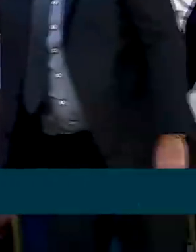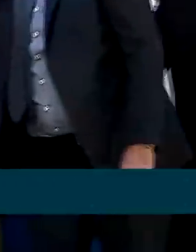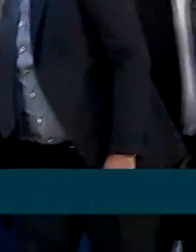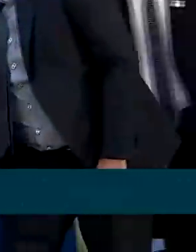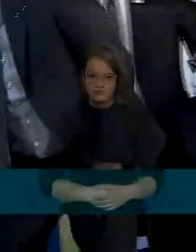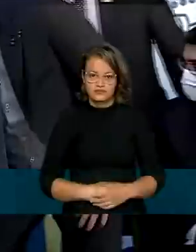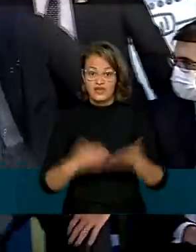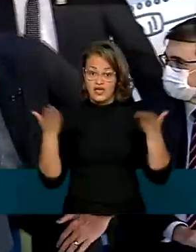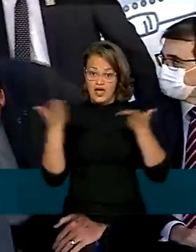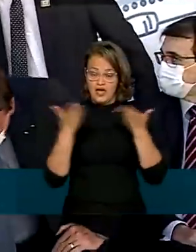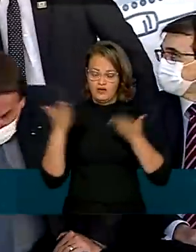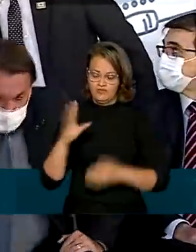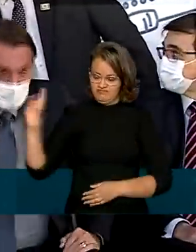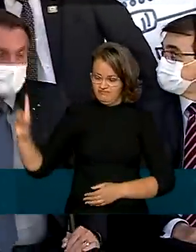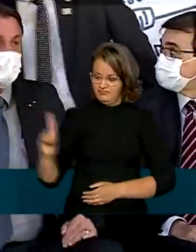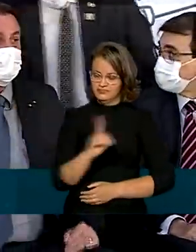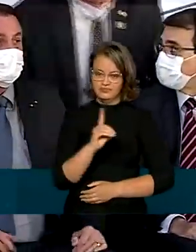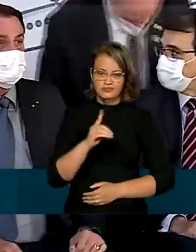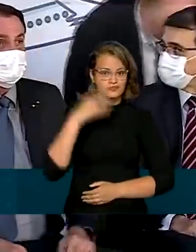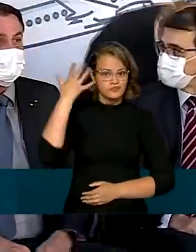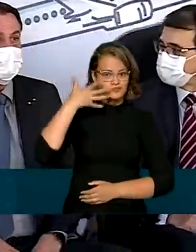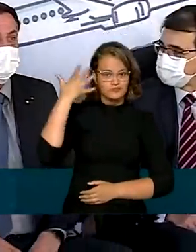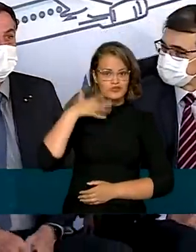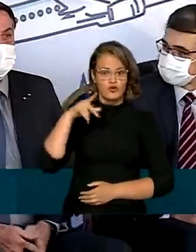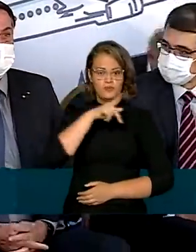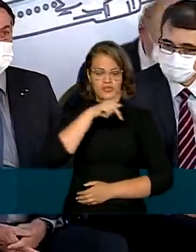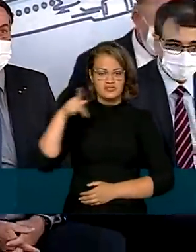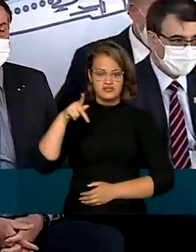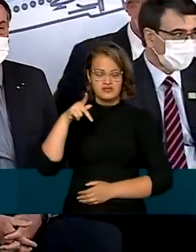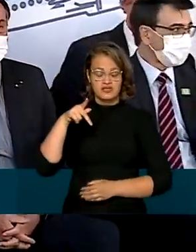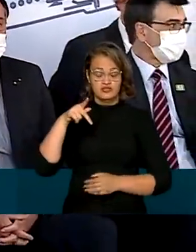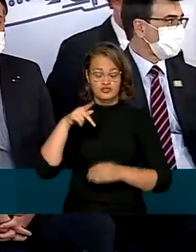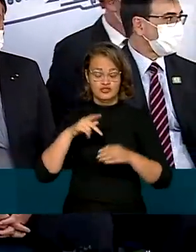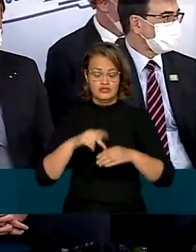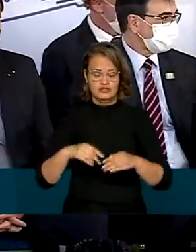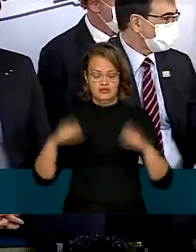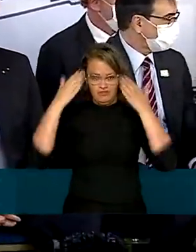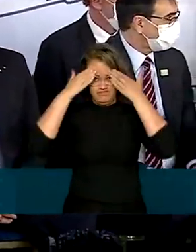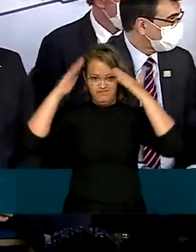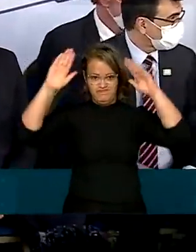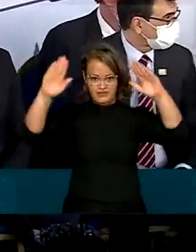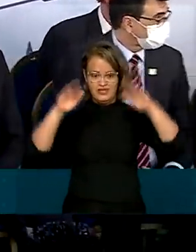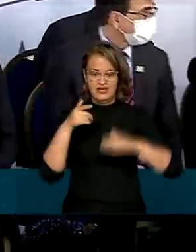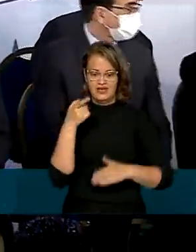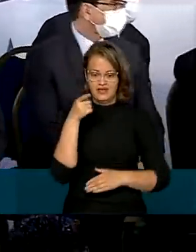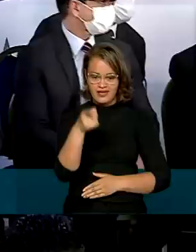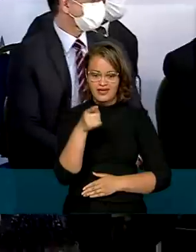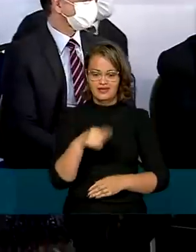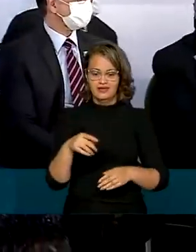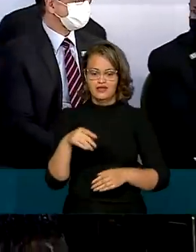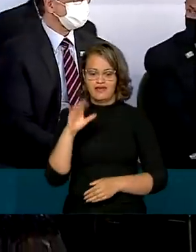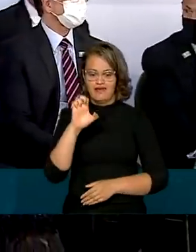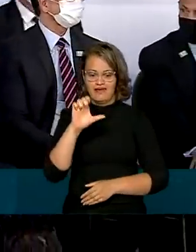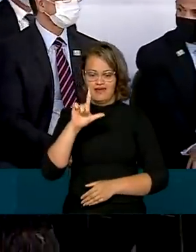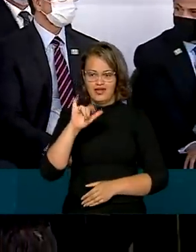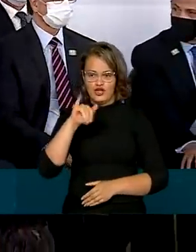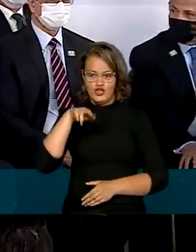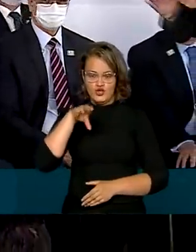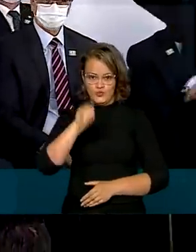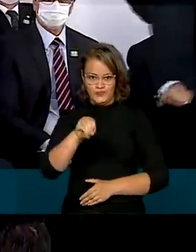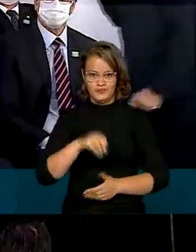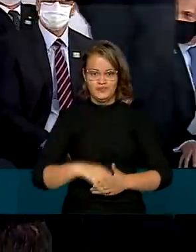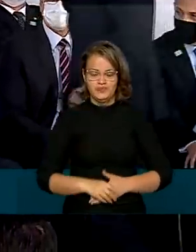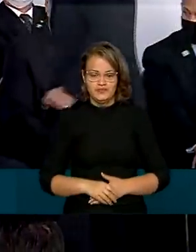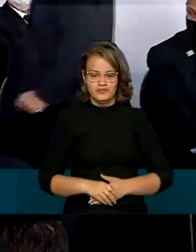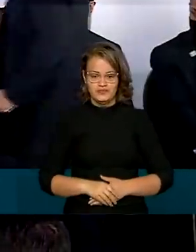Neste momento, fará o uso da palavra o presidente da Infraero, tenente-brigadeiro do ar, Hélio Paes de Barros